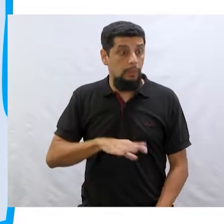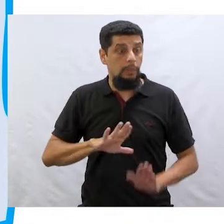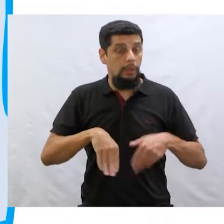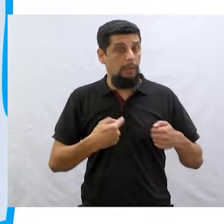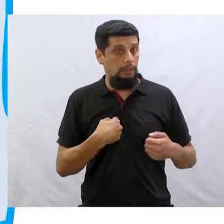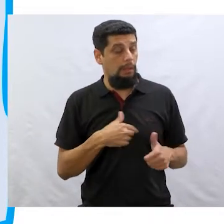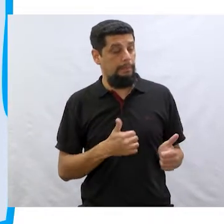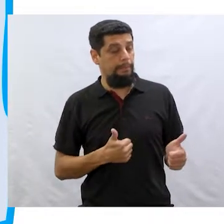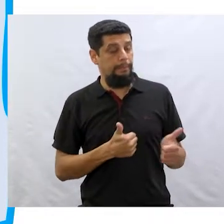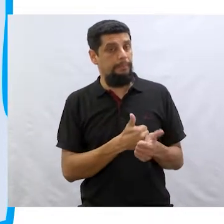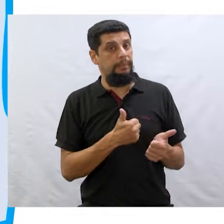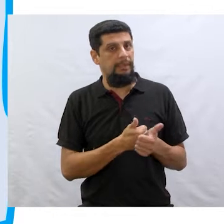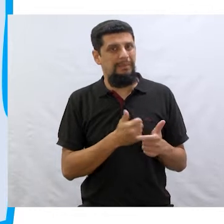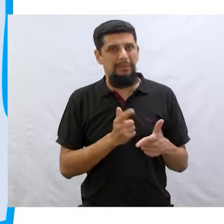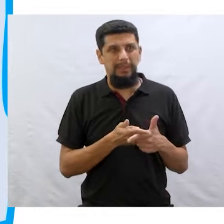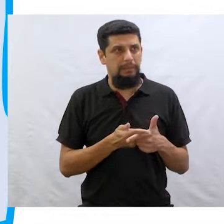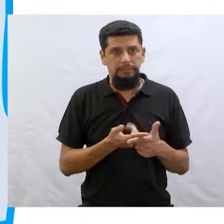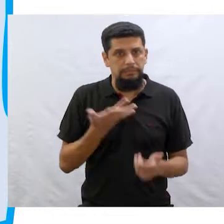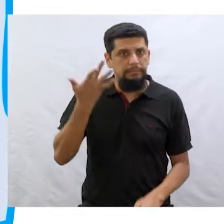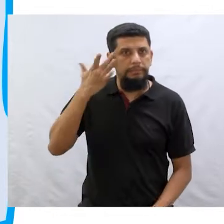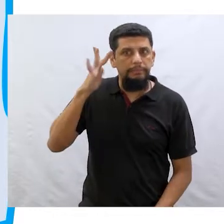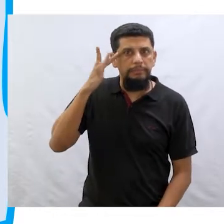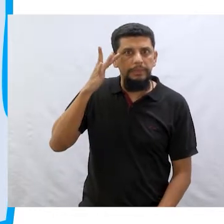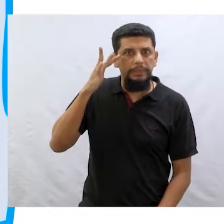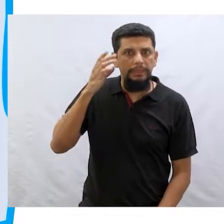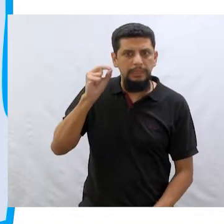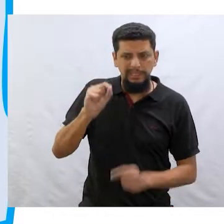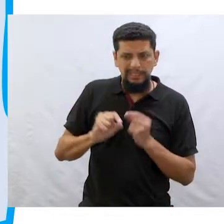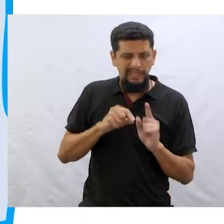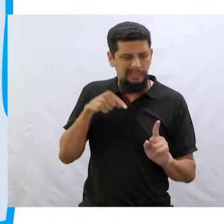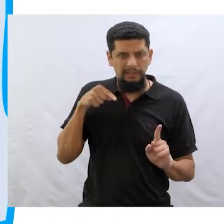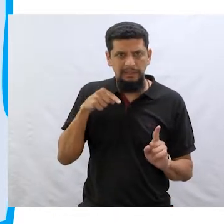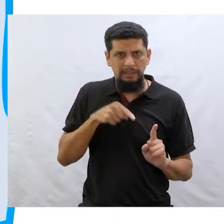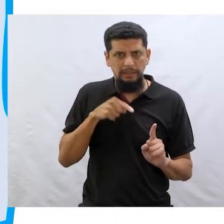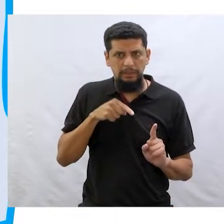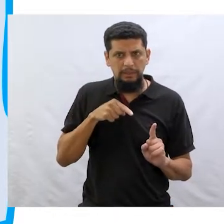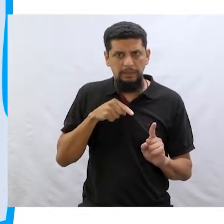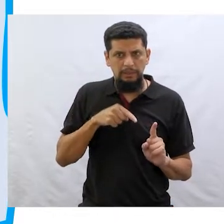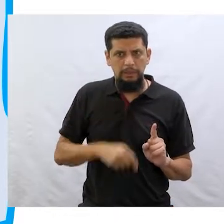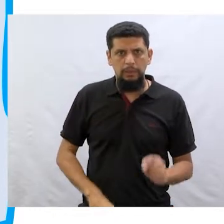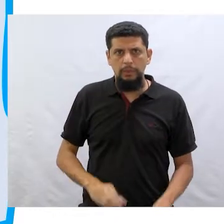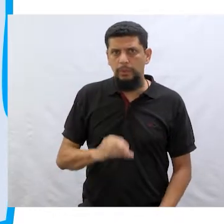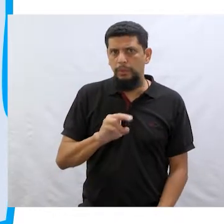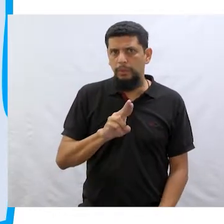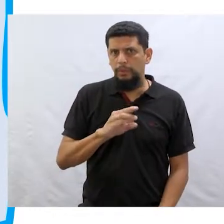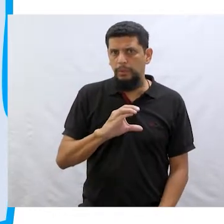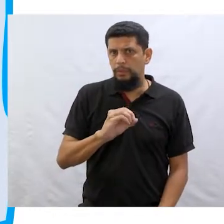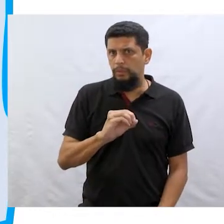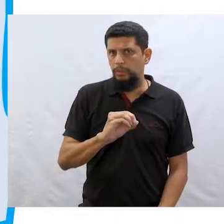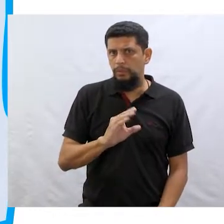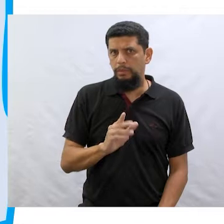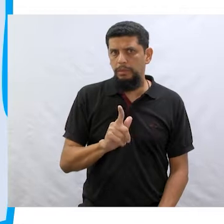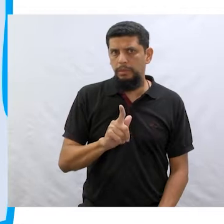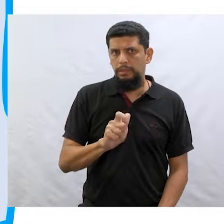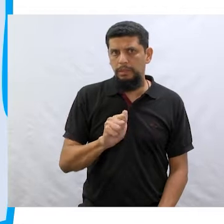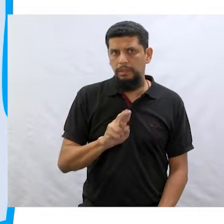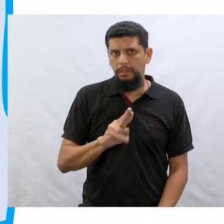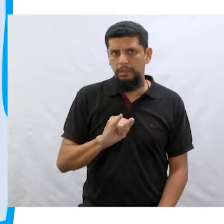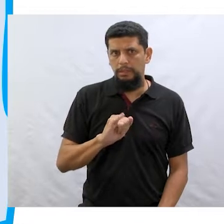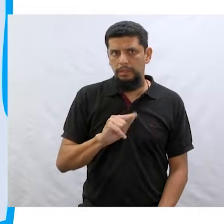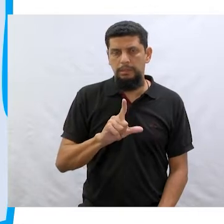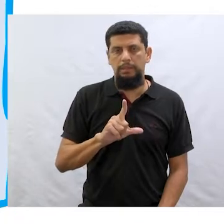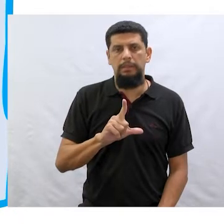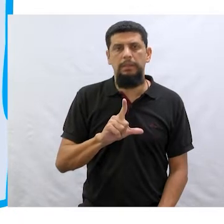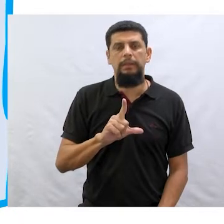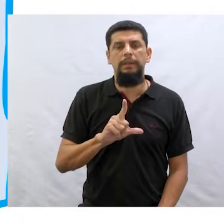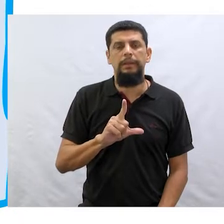por perto. Porque ele não fazia ideia de quem fossem o Cuco e o Garibaldo, o Enio e